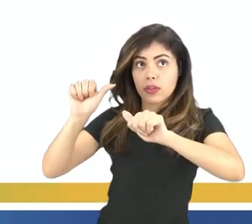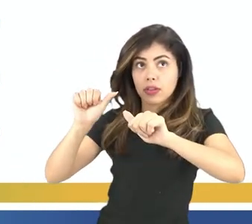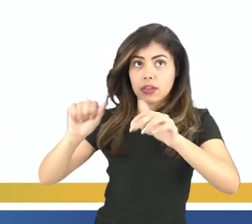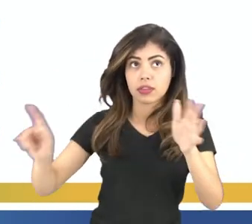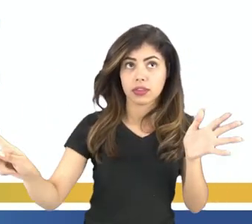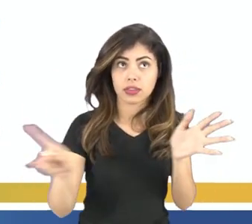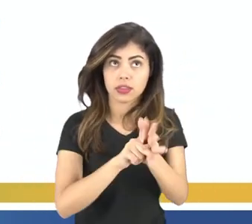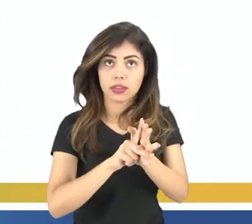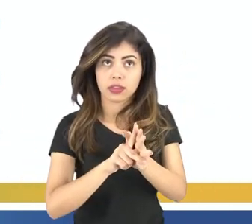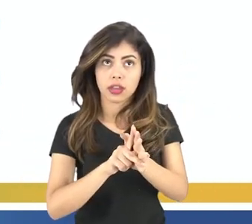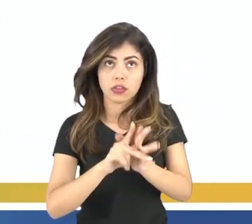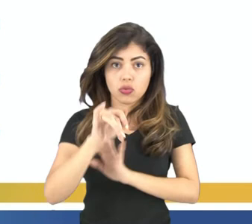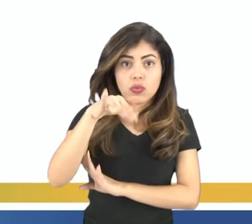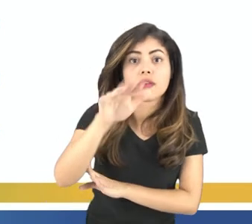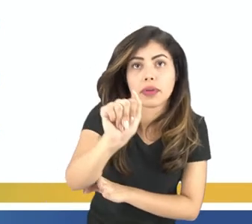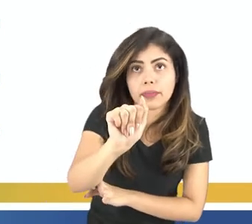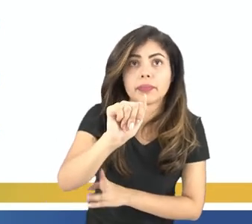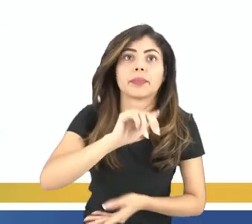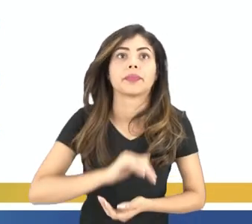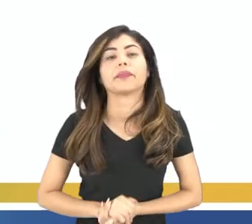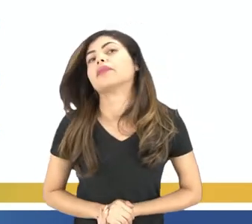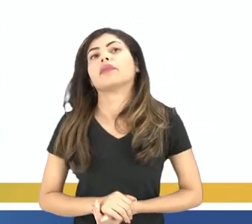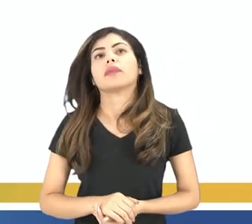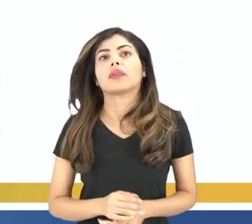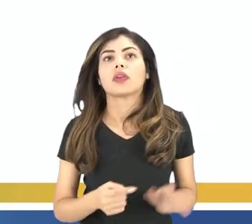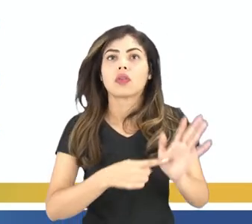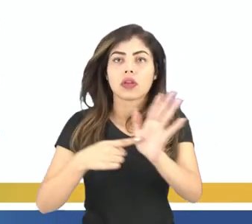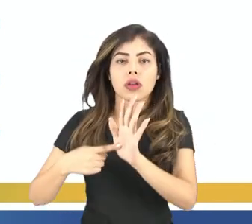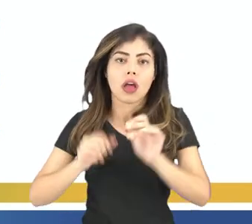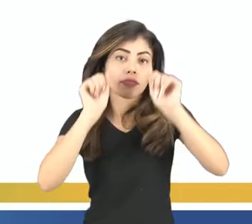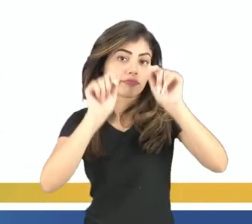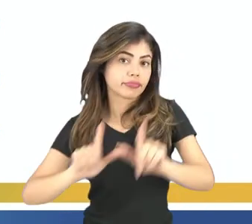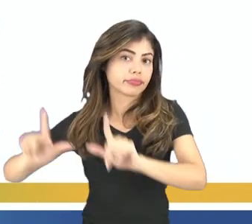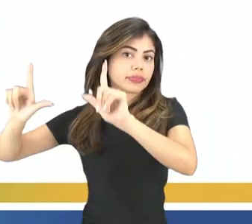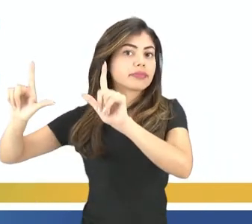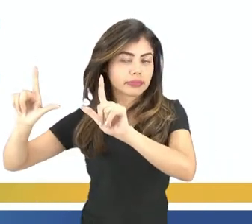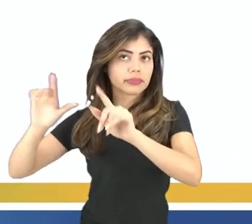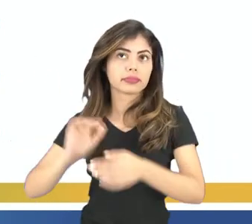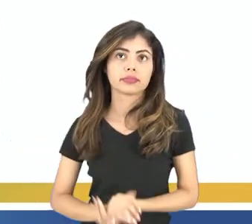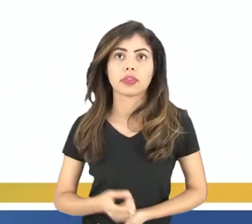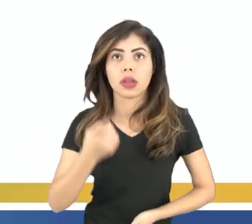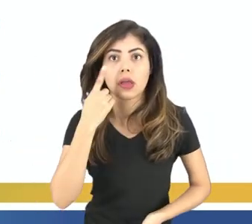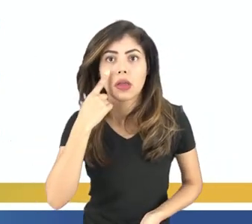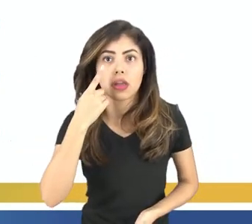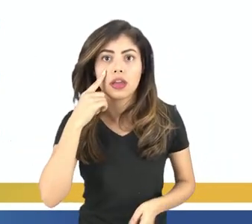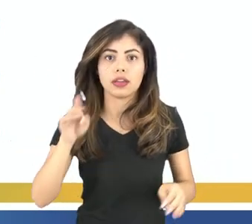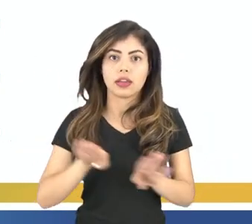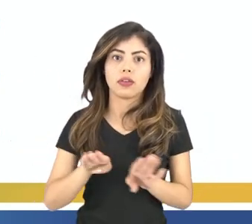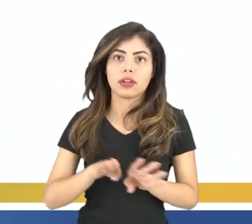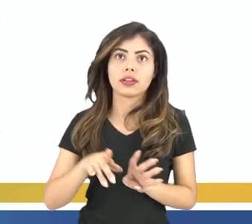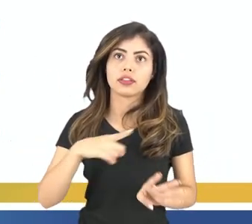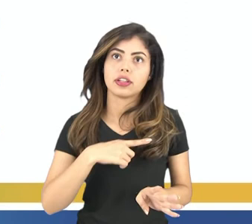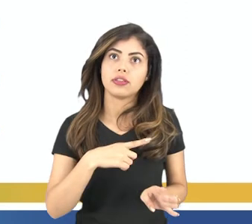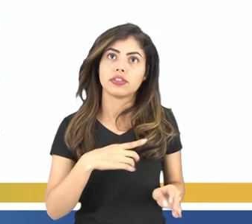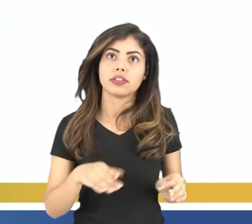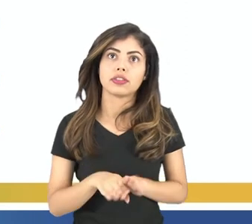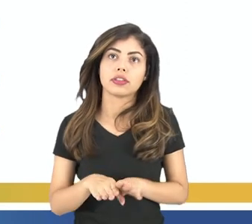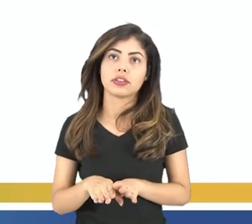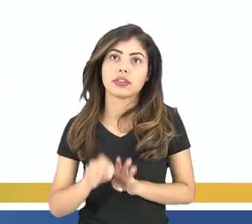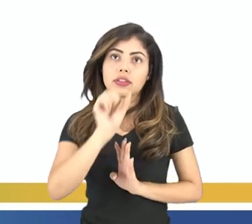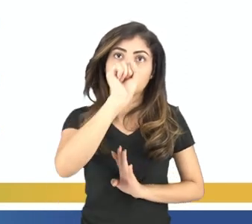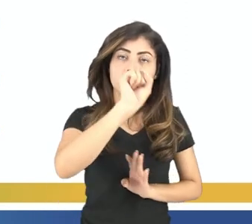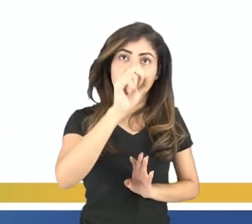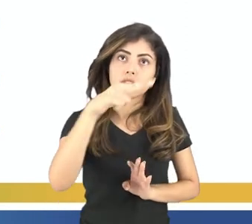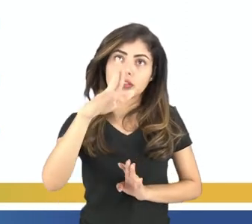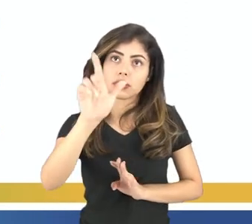nas extremidades de um imã, conforme o esquema ao lado. Então, se você verificar na figura, tem um imã com o lado